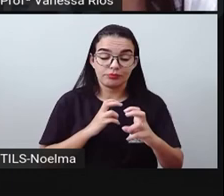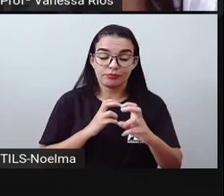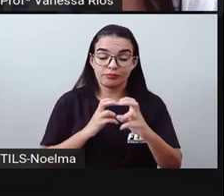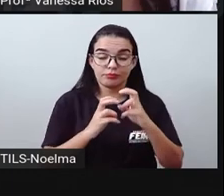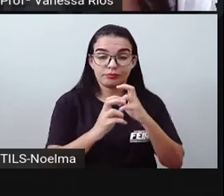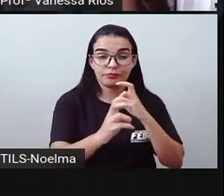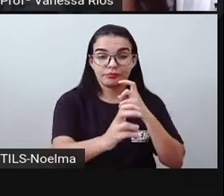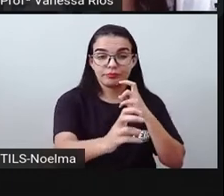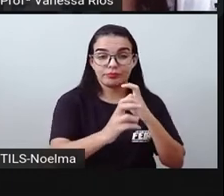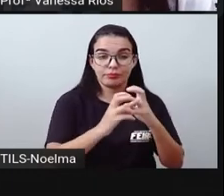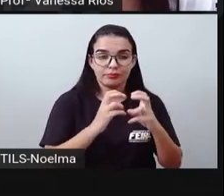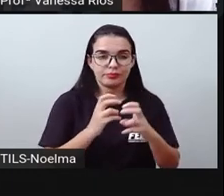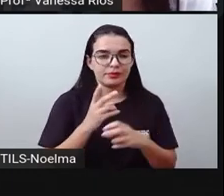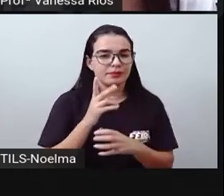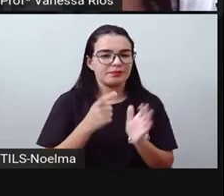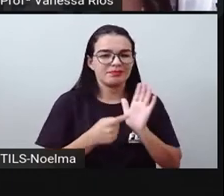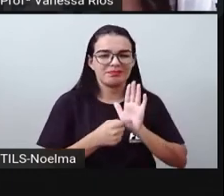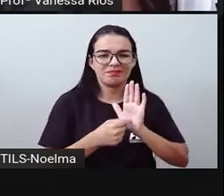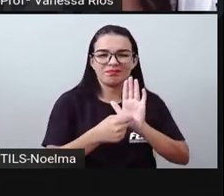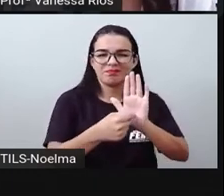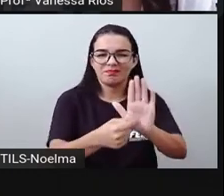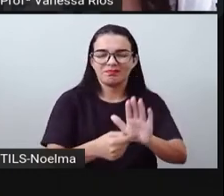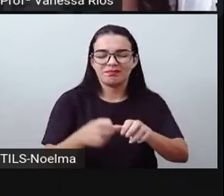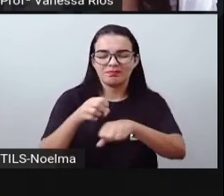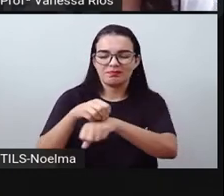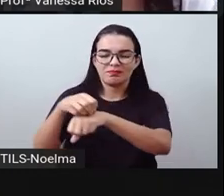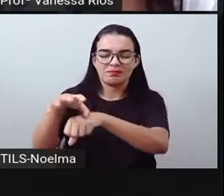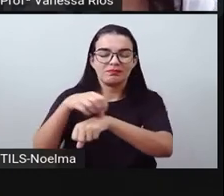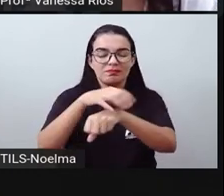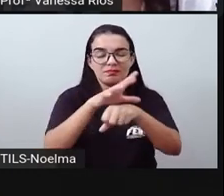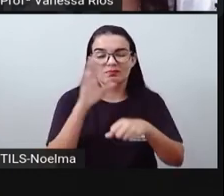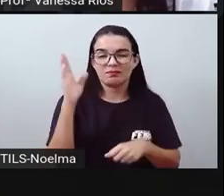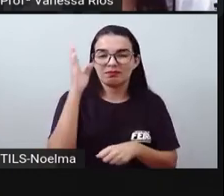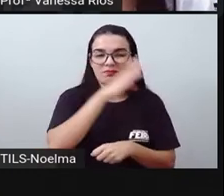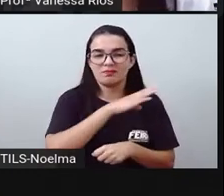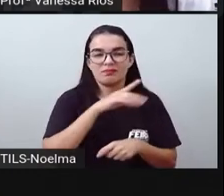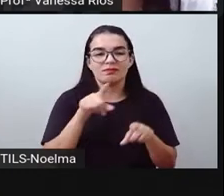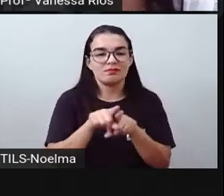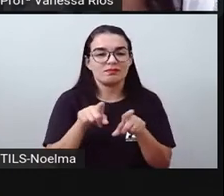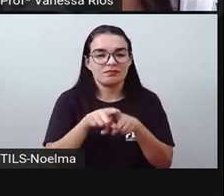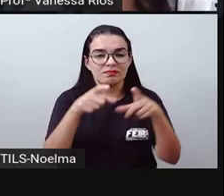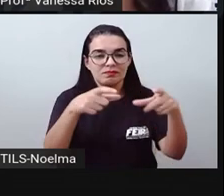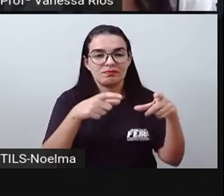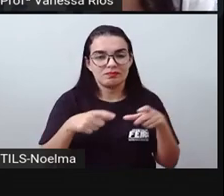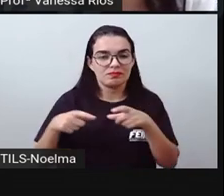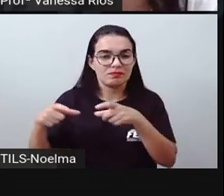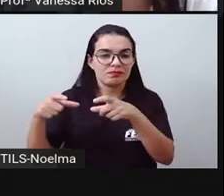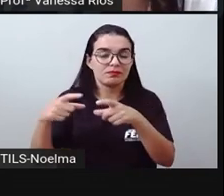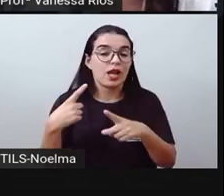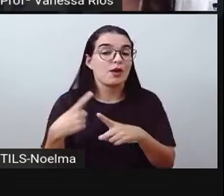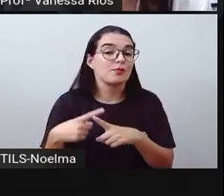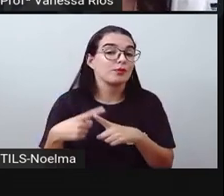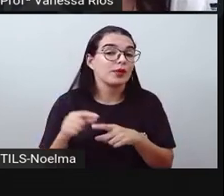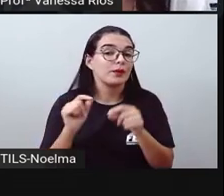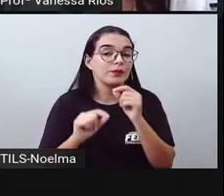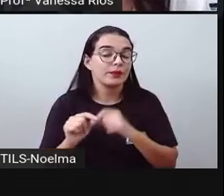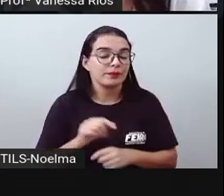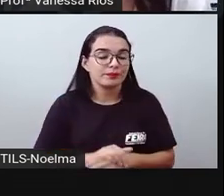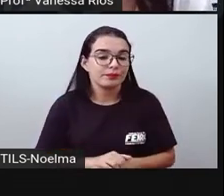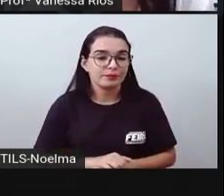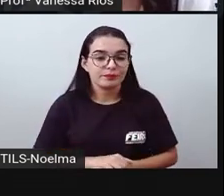numa má distribuição, né? Má localização, porque elas não estão aí